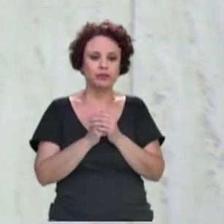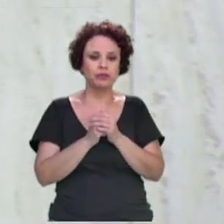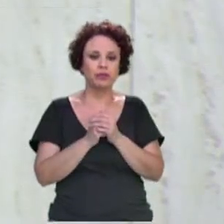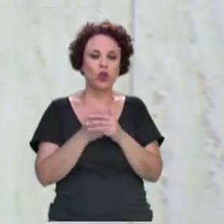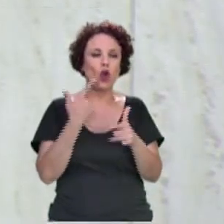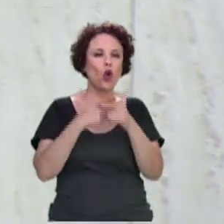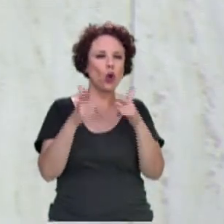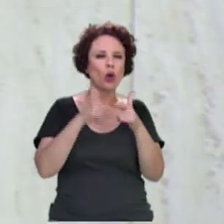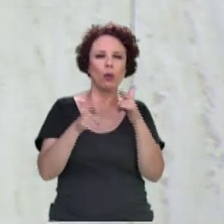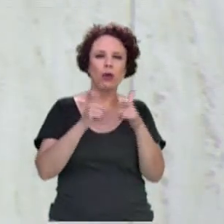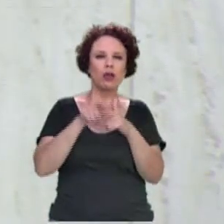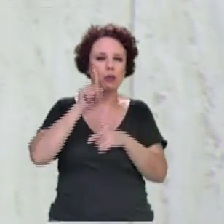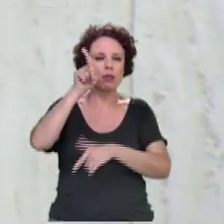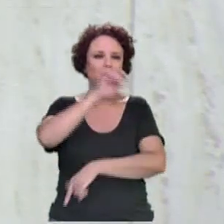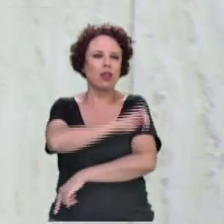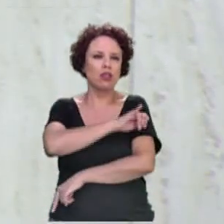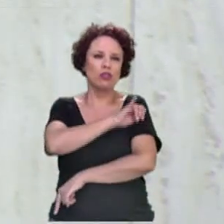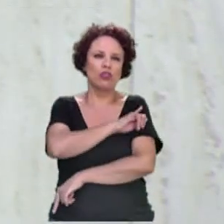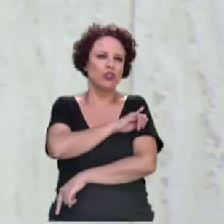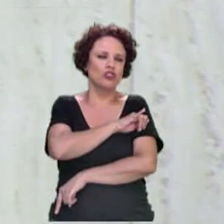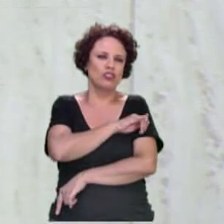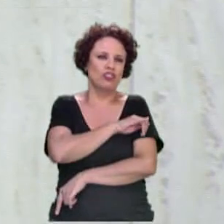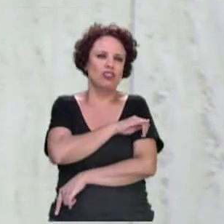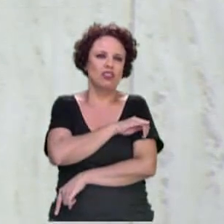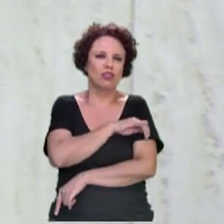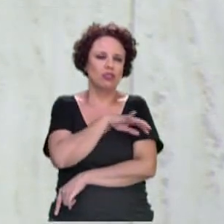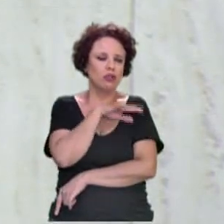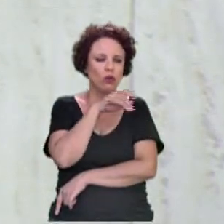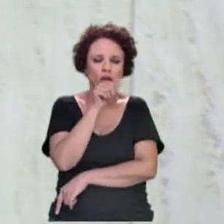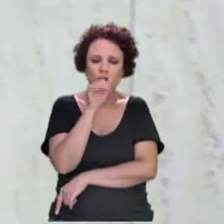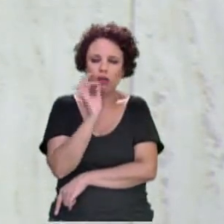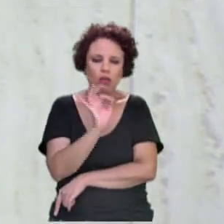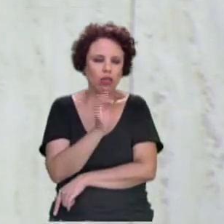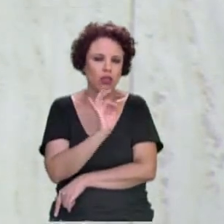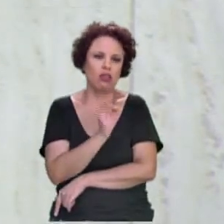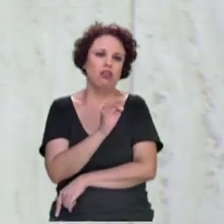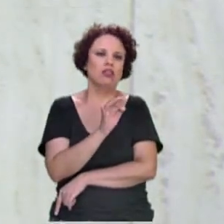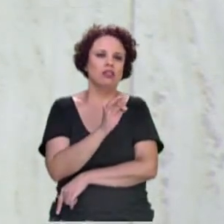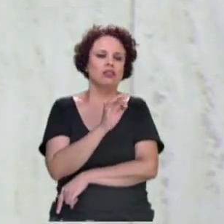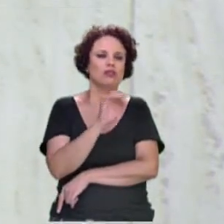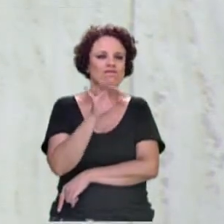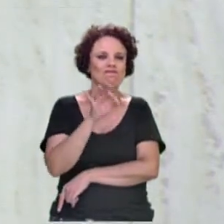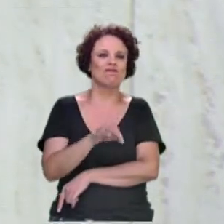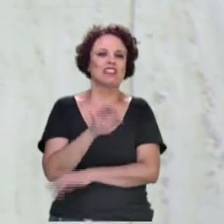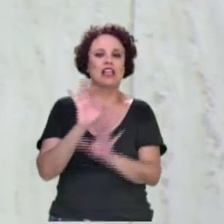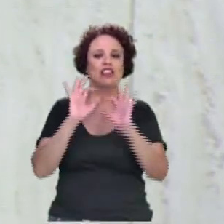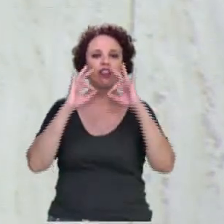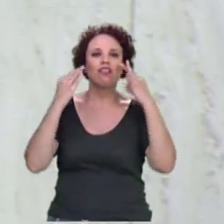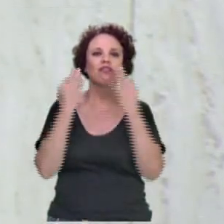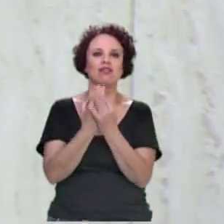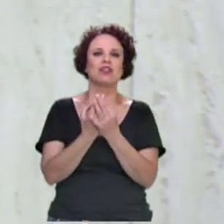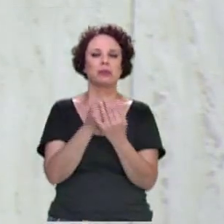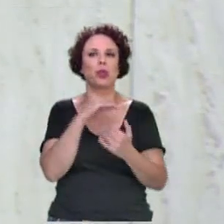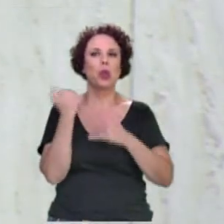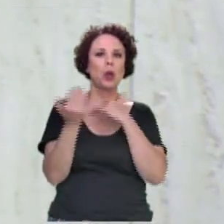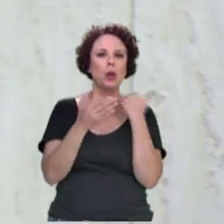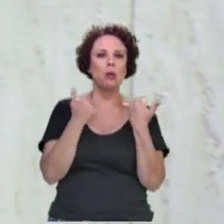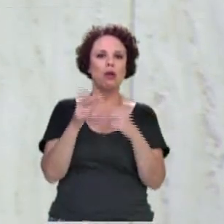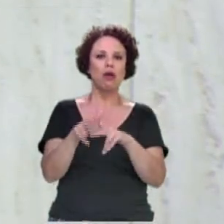aconteceu no Rio de Janeiro, porque é uma desgraça, não há o que comentar, é uma fatalidade, onde uma família acabou sendo morta numa